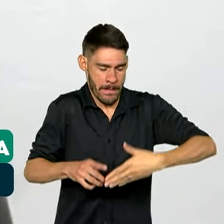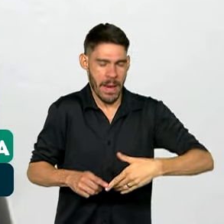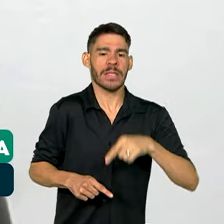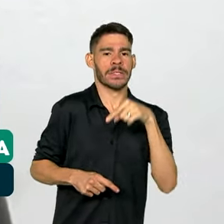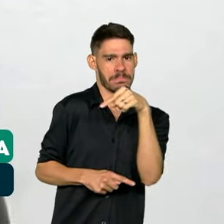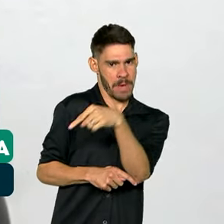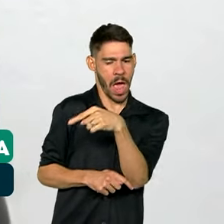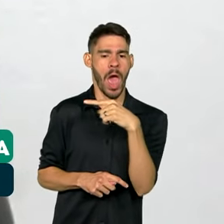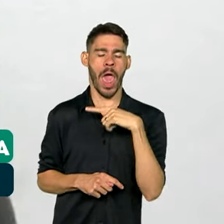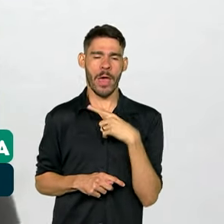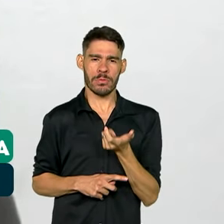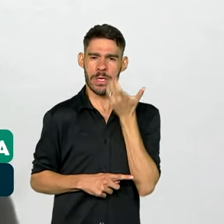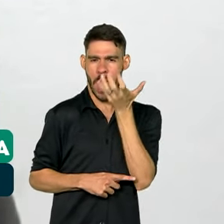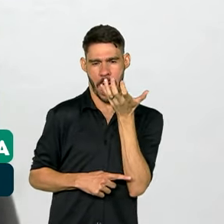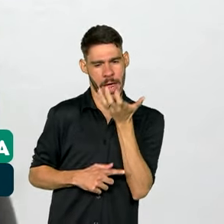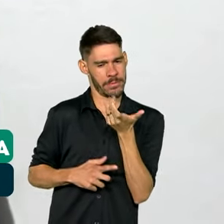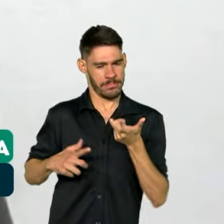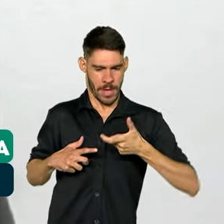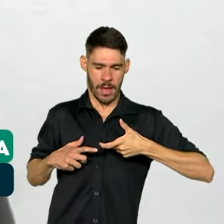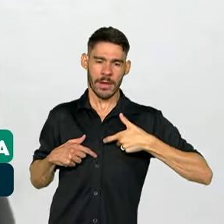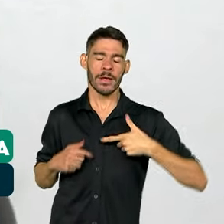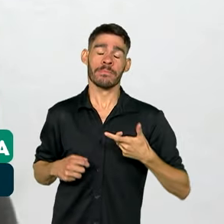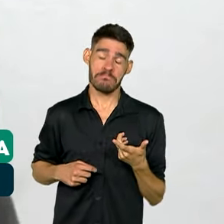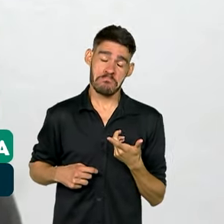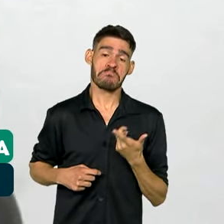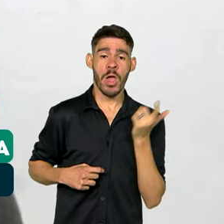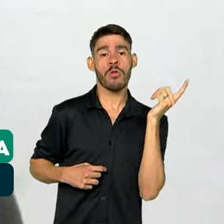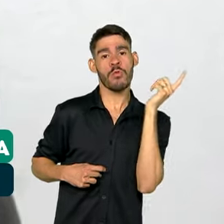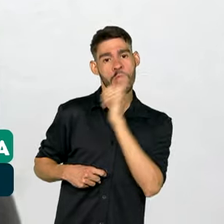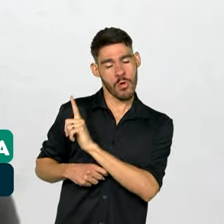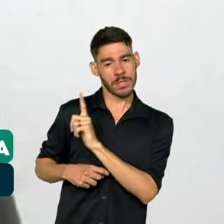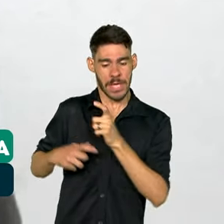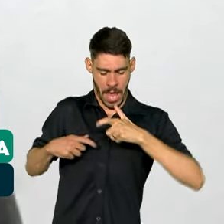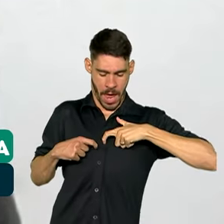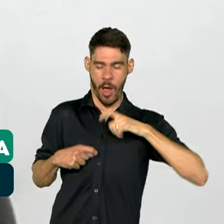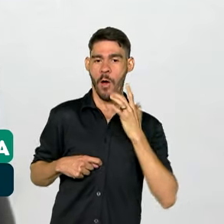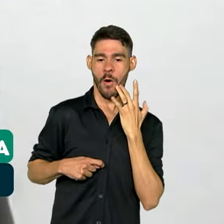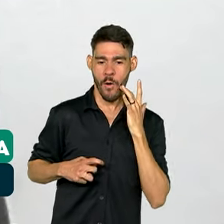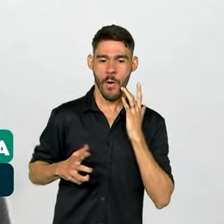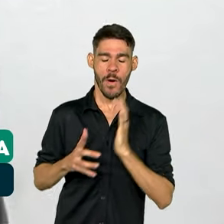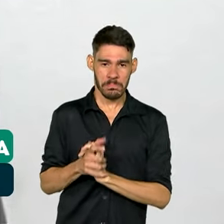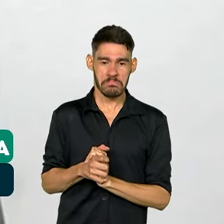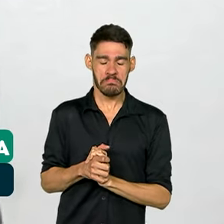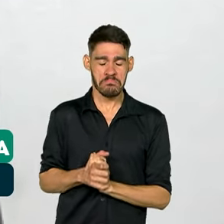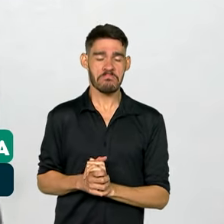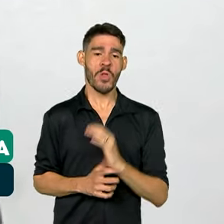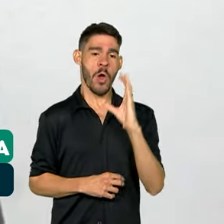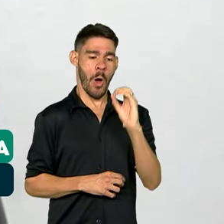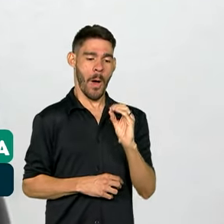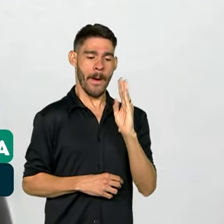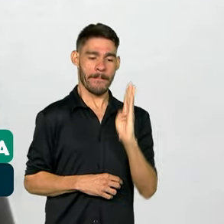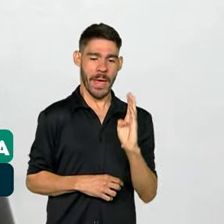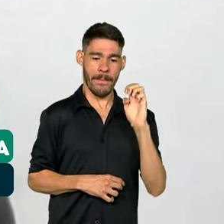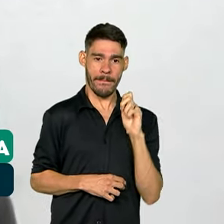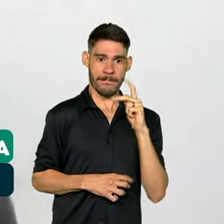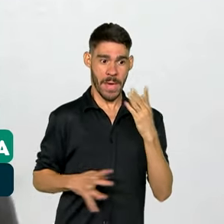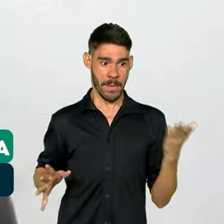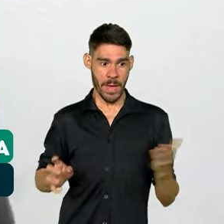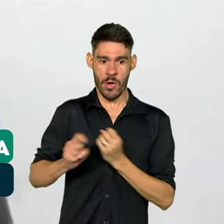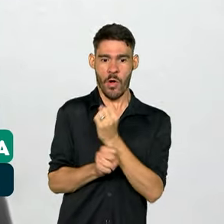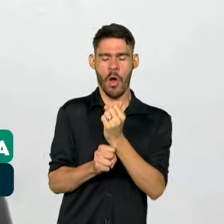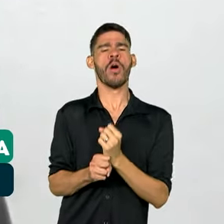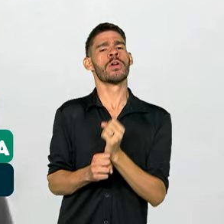eu sempre quis essa conquista e, finalmente, eu conquistei a medalha de ouro. E para a OBMEB deste ano, já estou